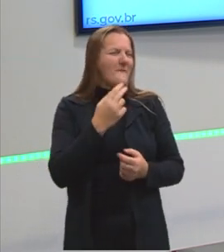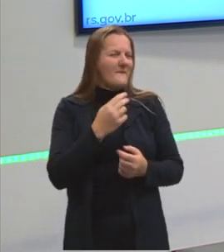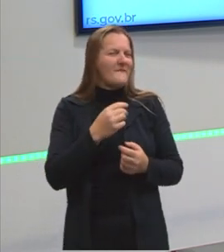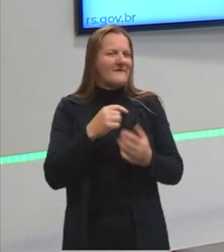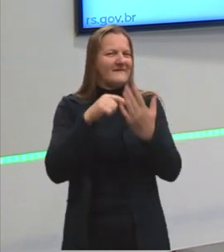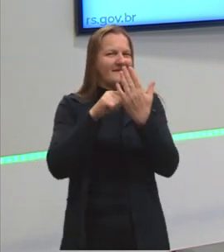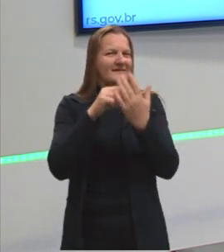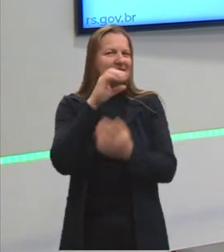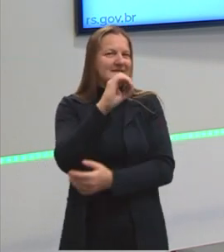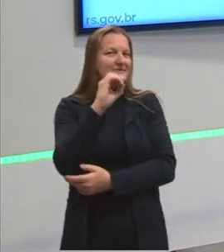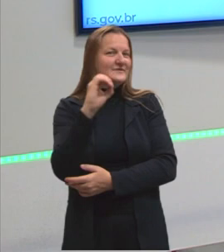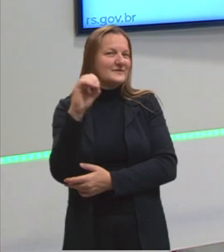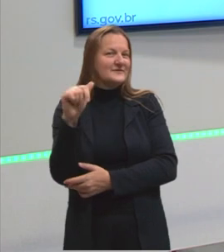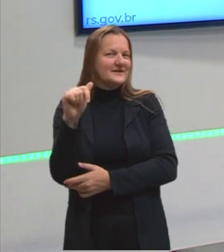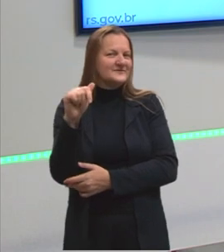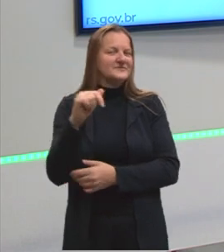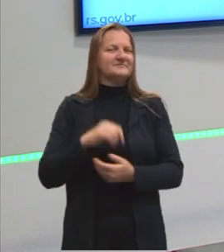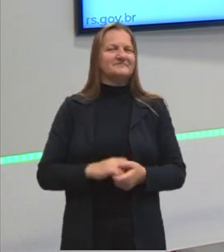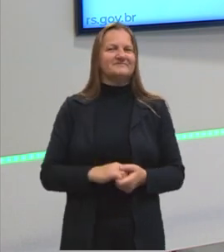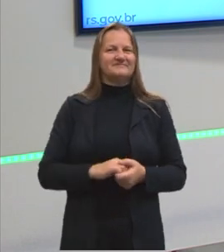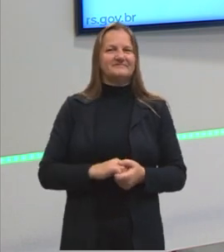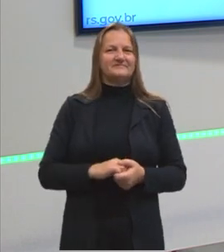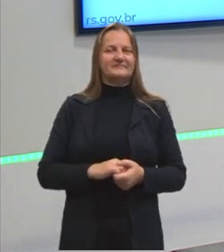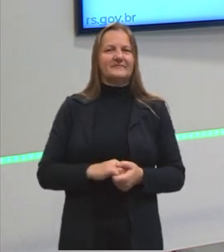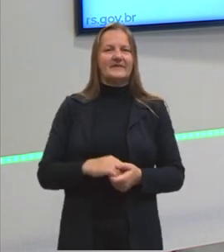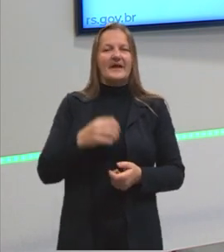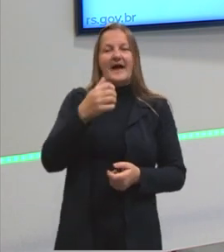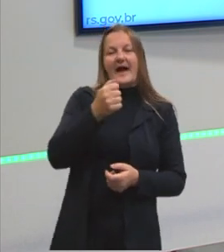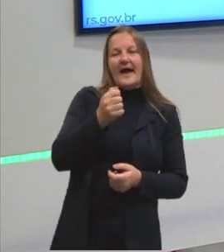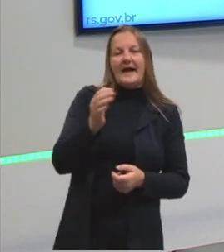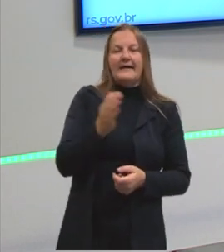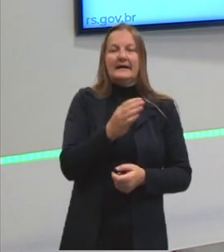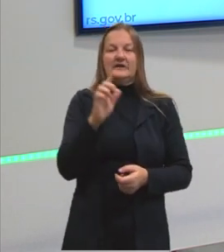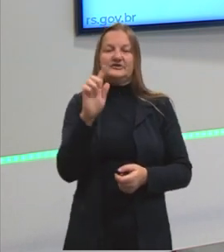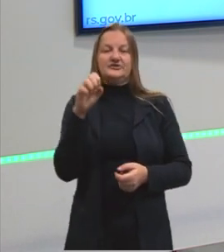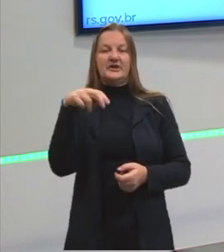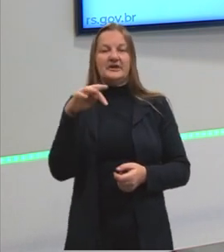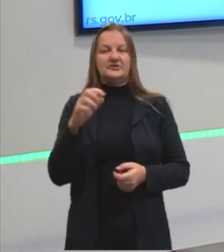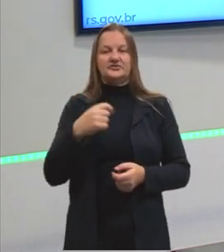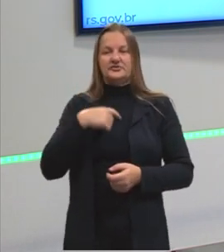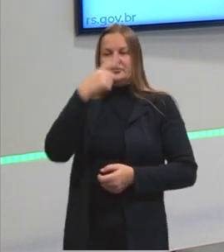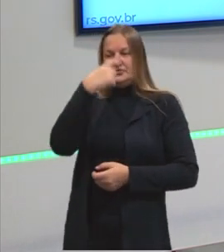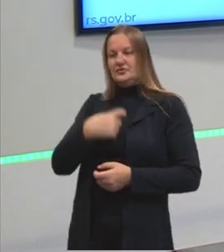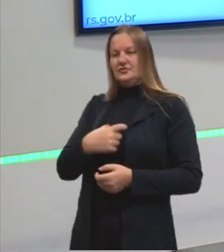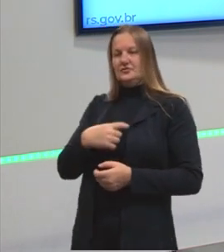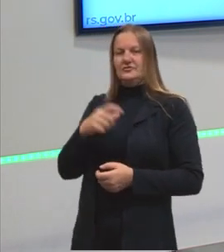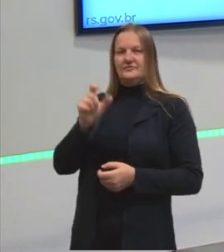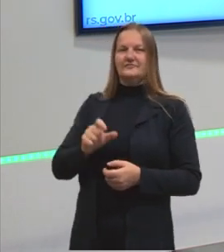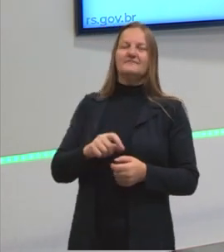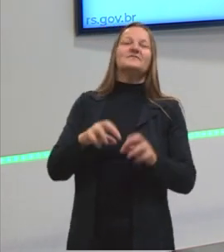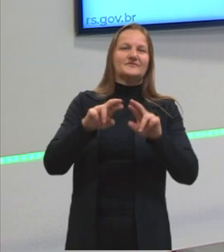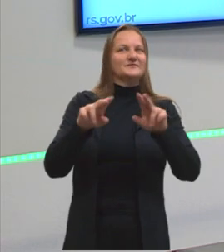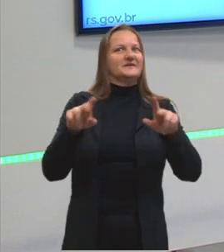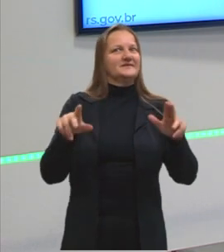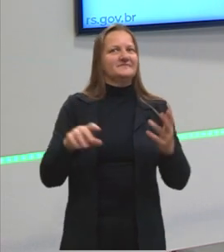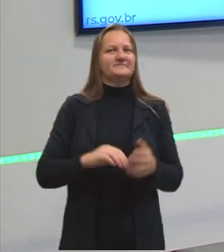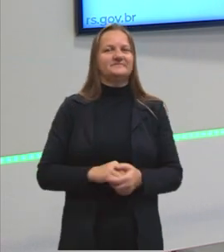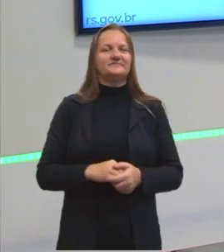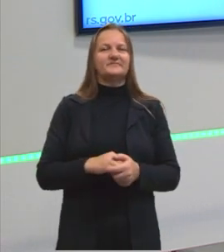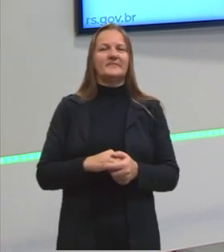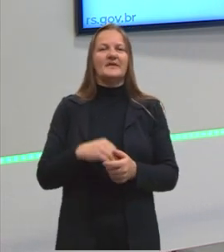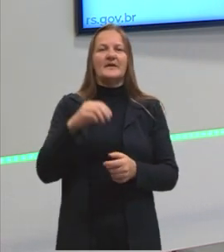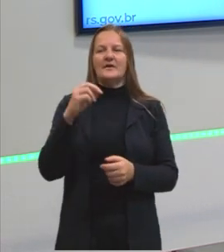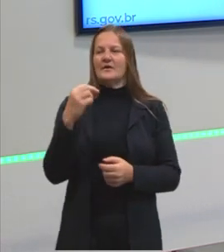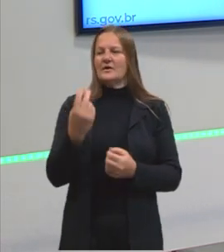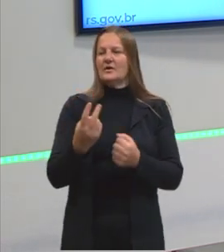diferente lá do agente separado que a gente usa na comunicação também. Então, vamos começar essa retomada aí de vozes verbais